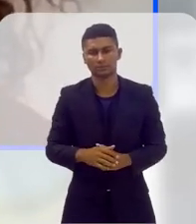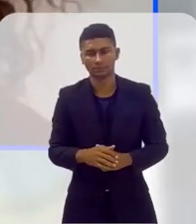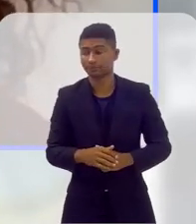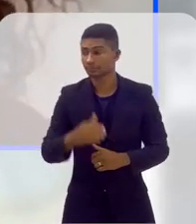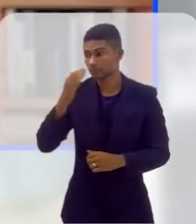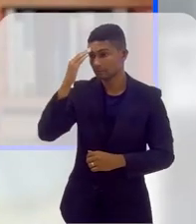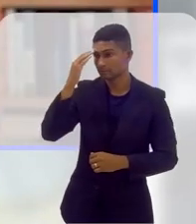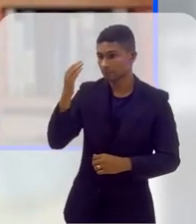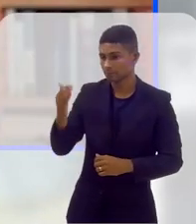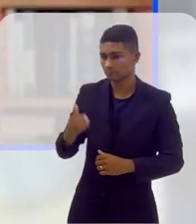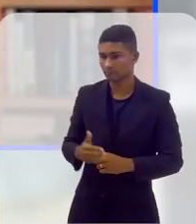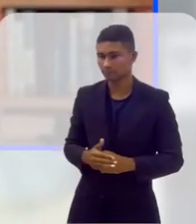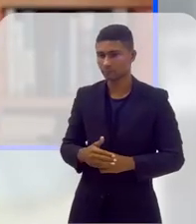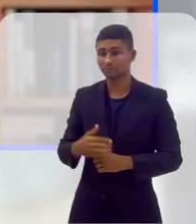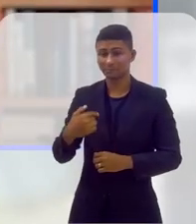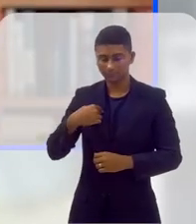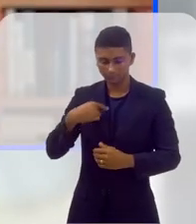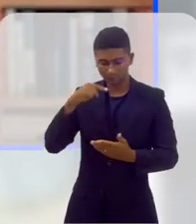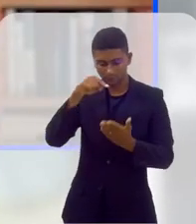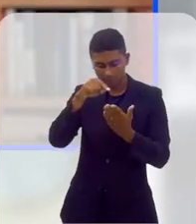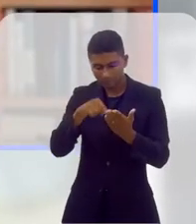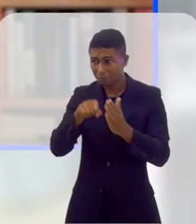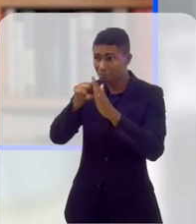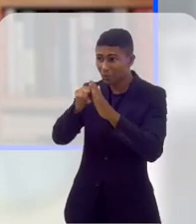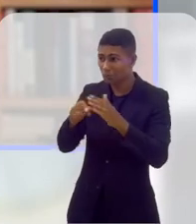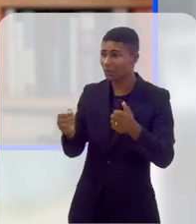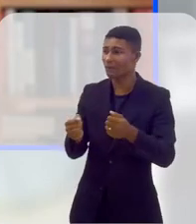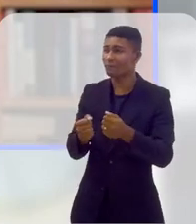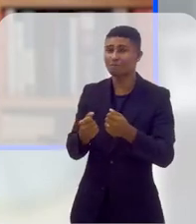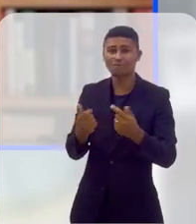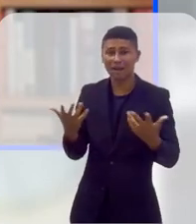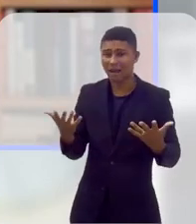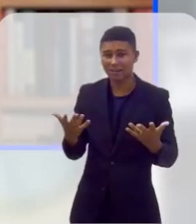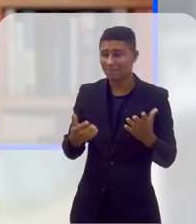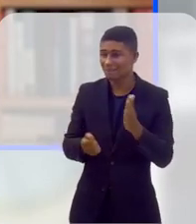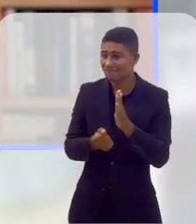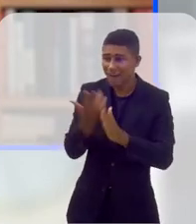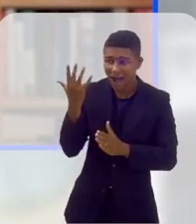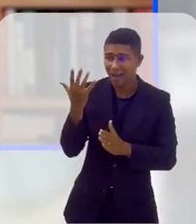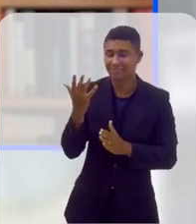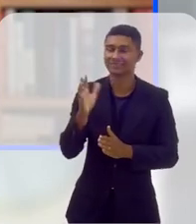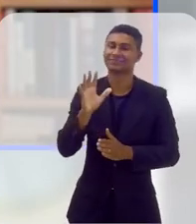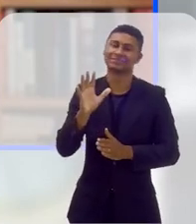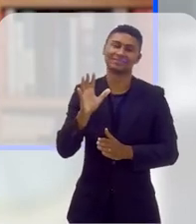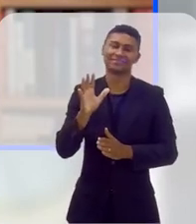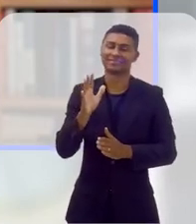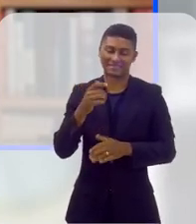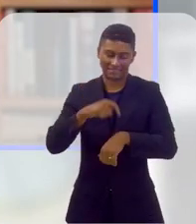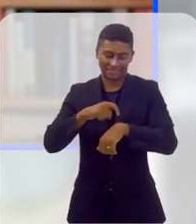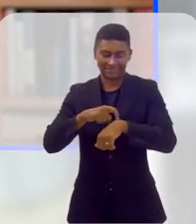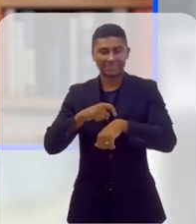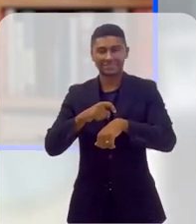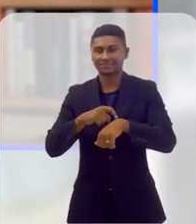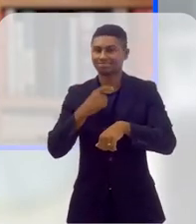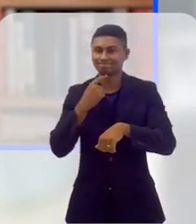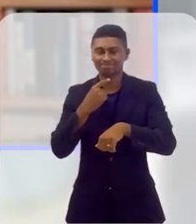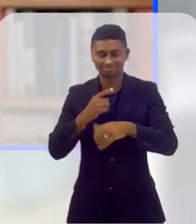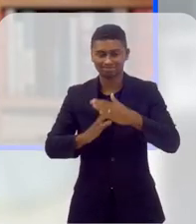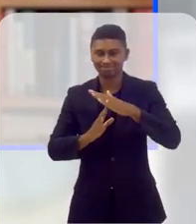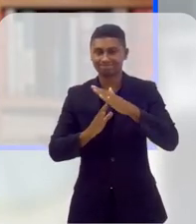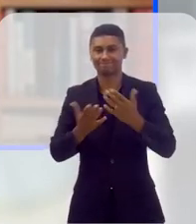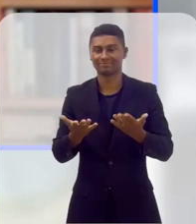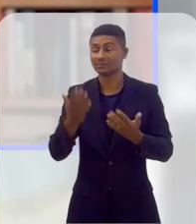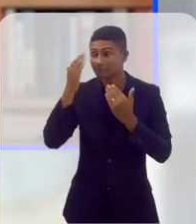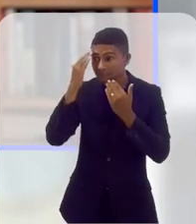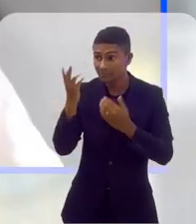Obrigada, Felipe, eu tinha mais uma série de perguntas, mas infelizmente o meu tempo acabou, então eu agradeço muito a